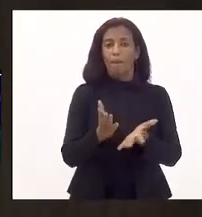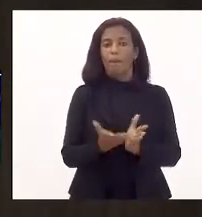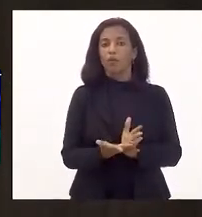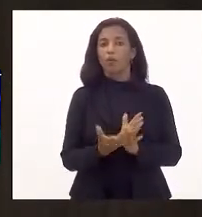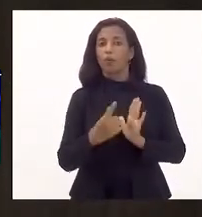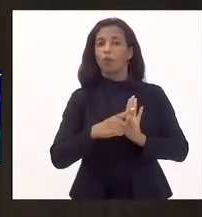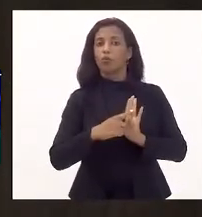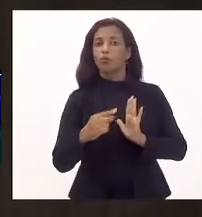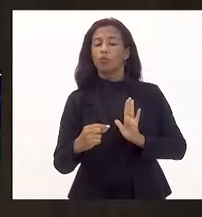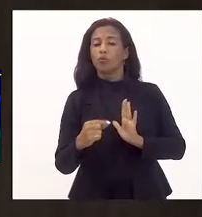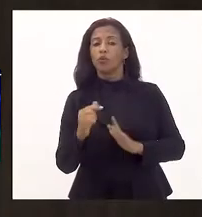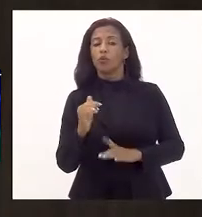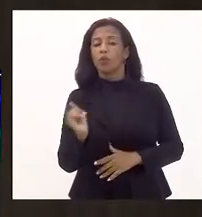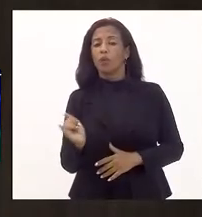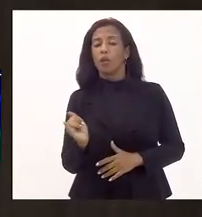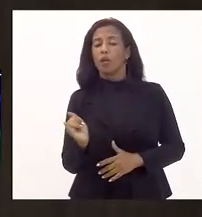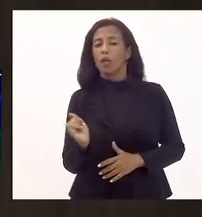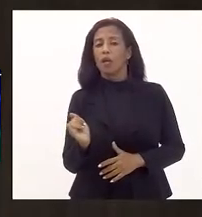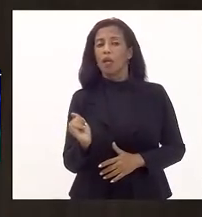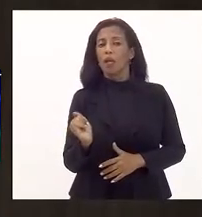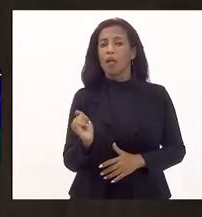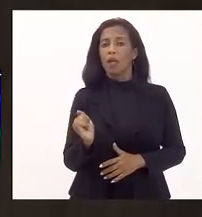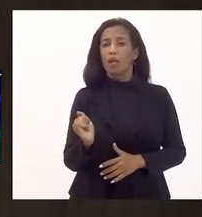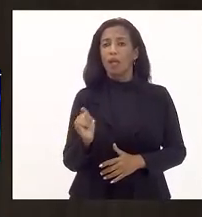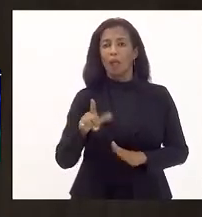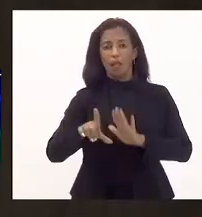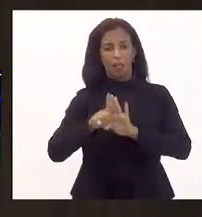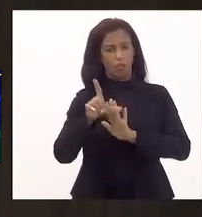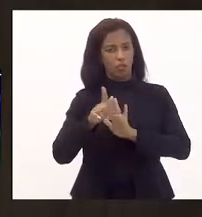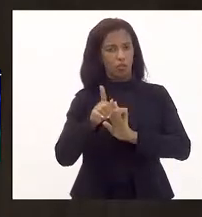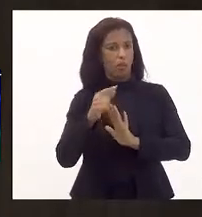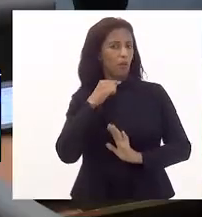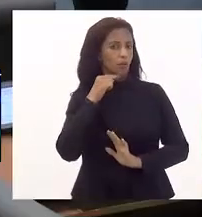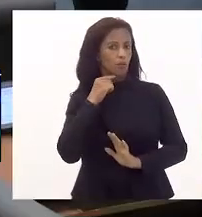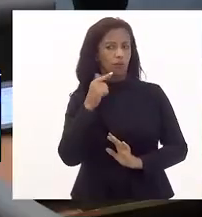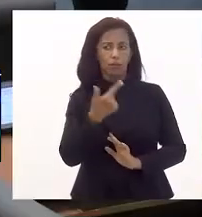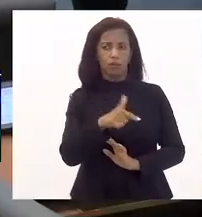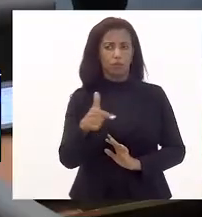legislativa. Mas não tem dúvida do mérito da matéria.